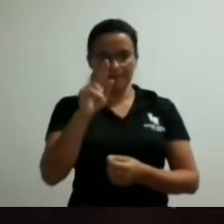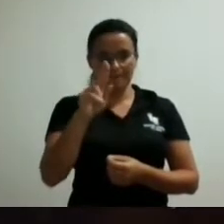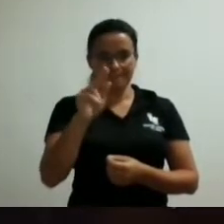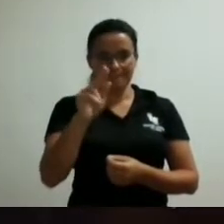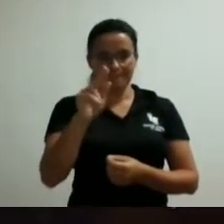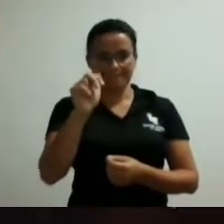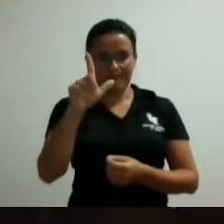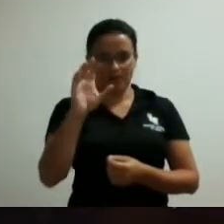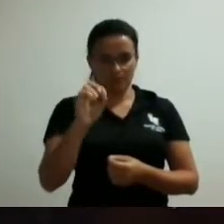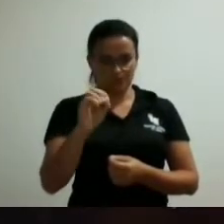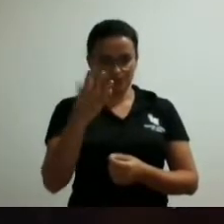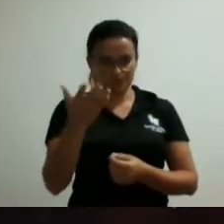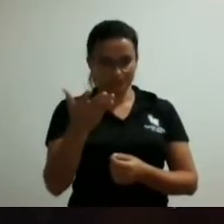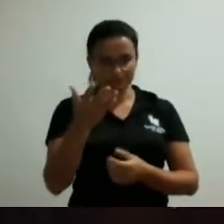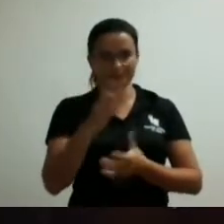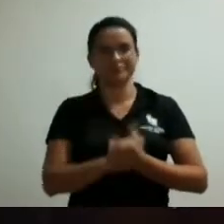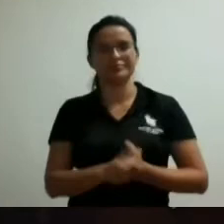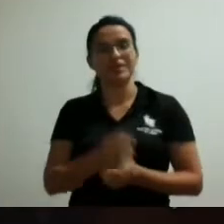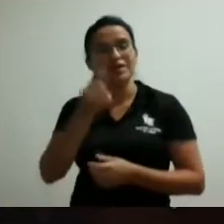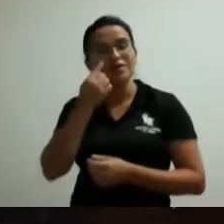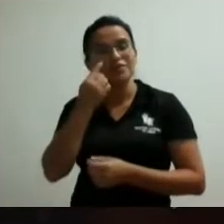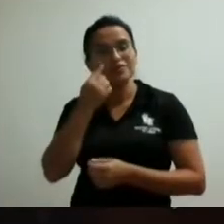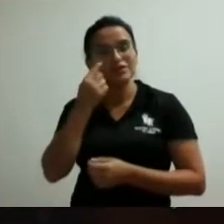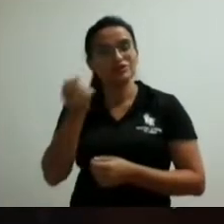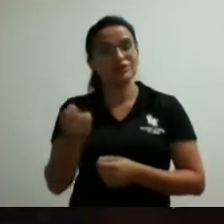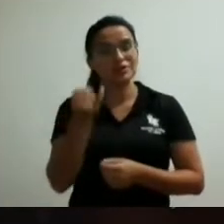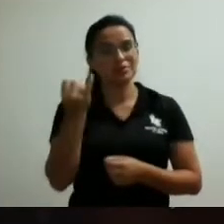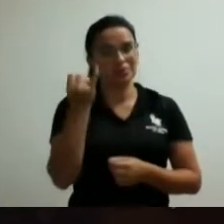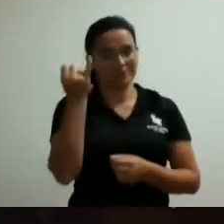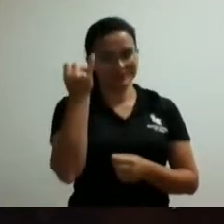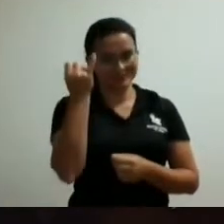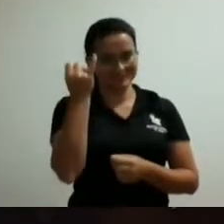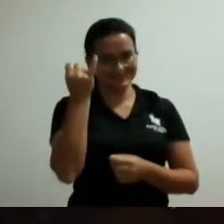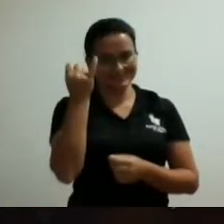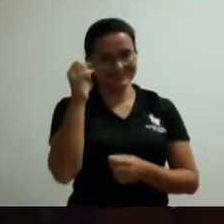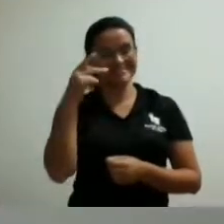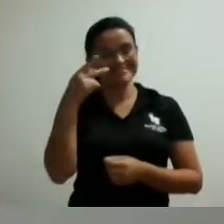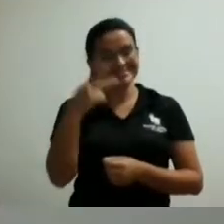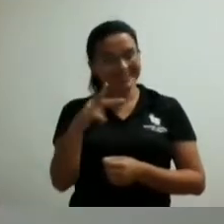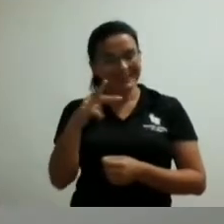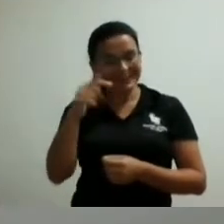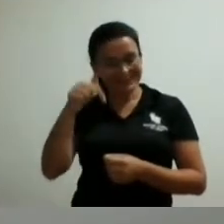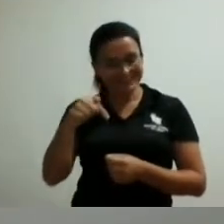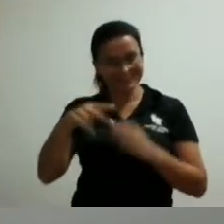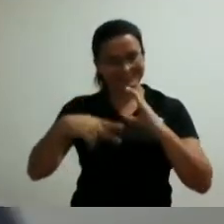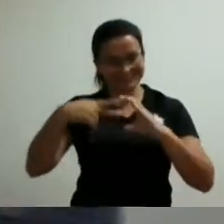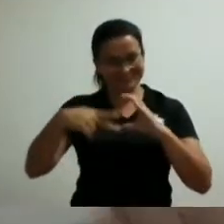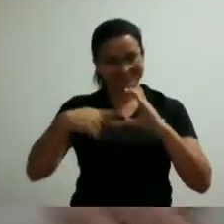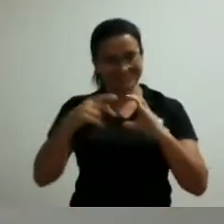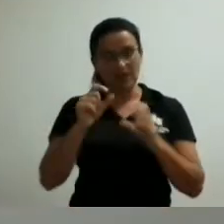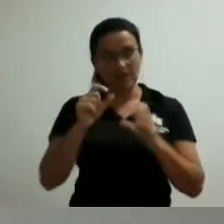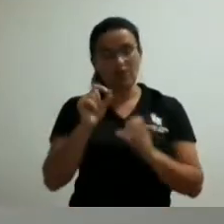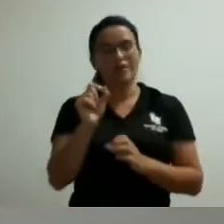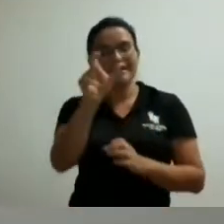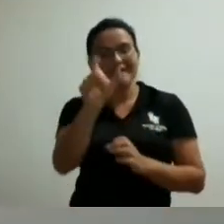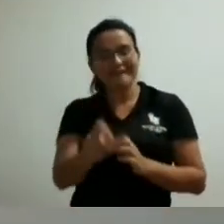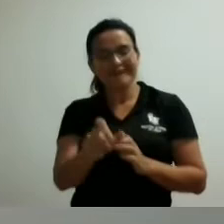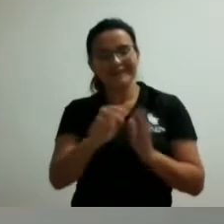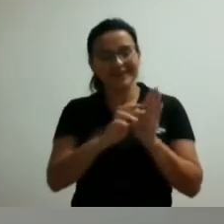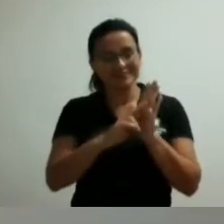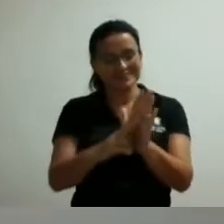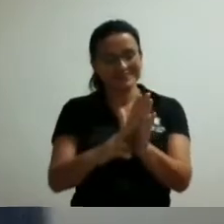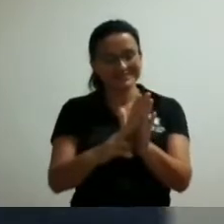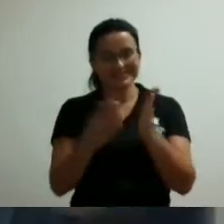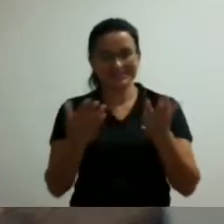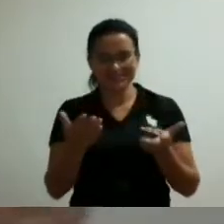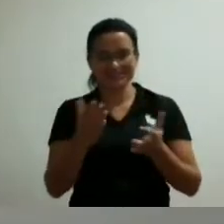consideração e a importância do doutor Paulo para essa casa a simples citação do nome do doutor Paulo